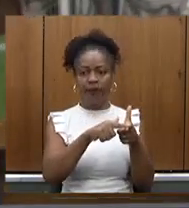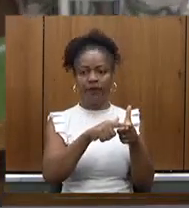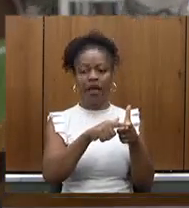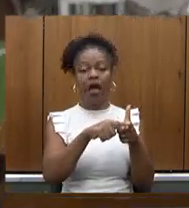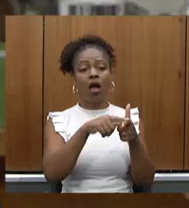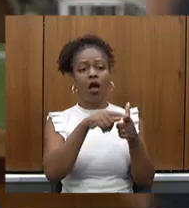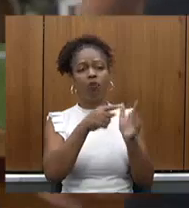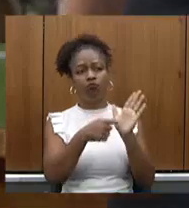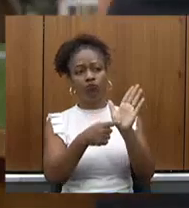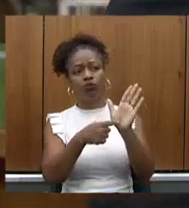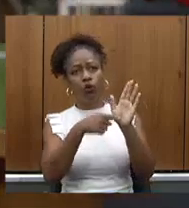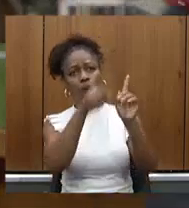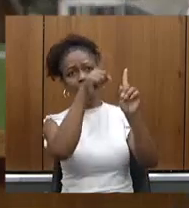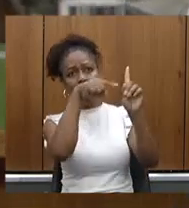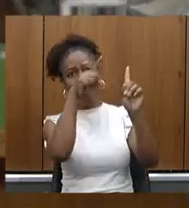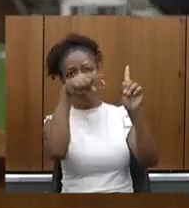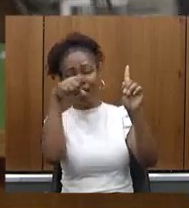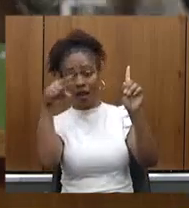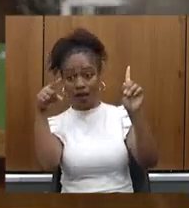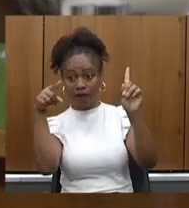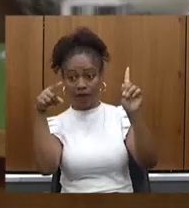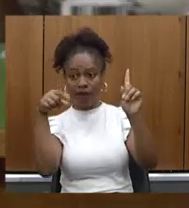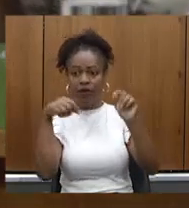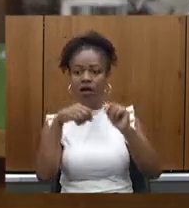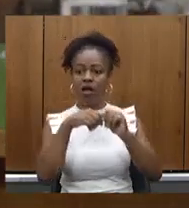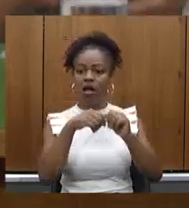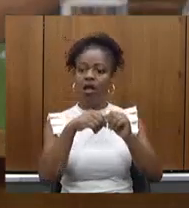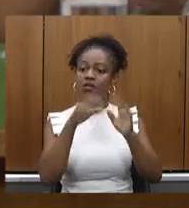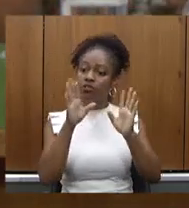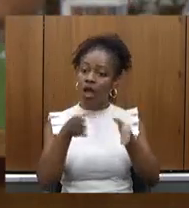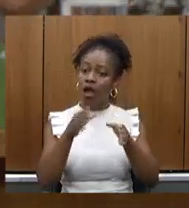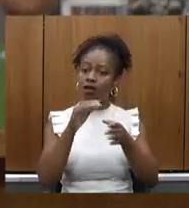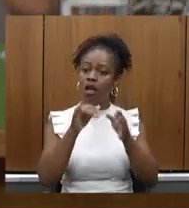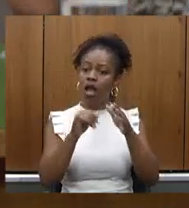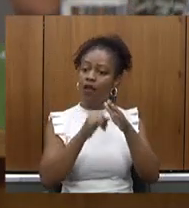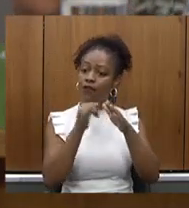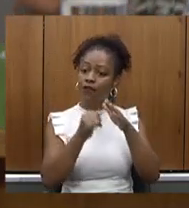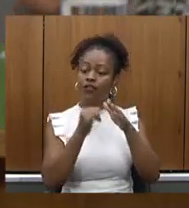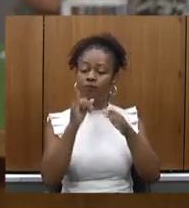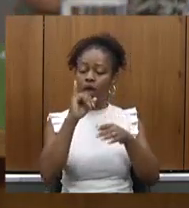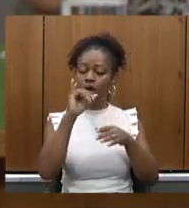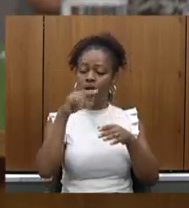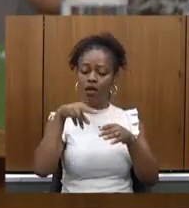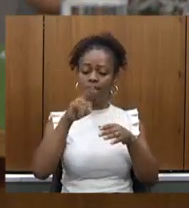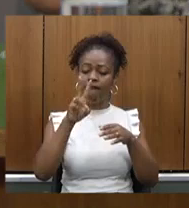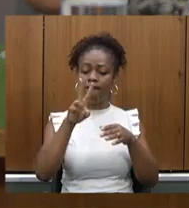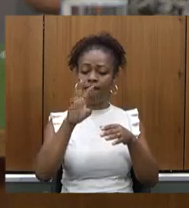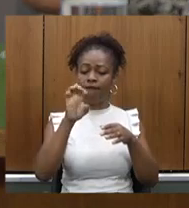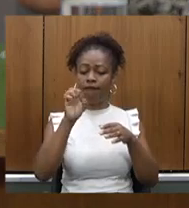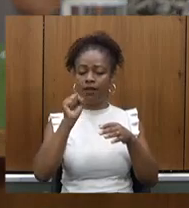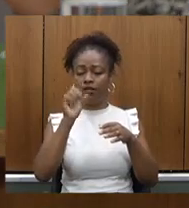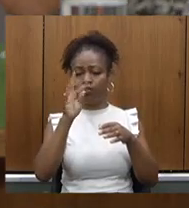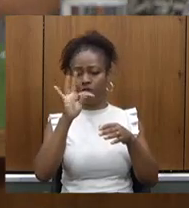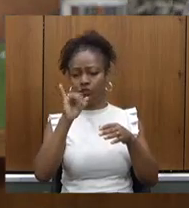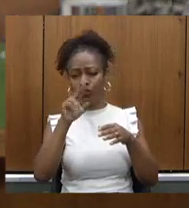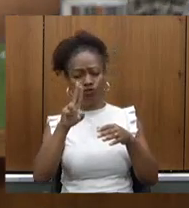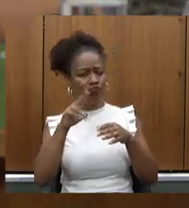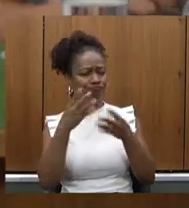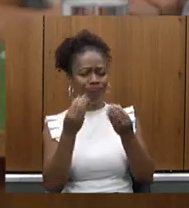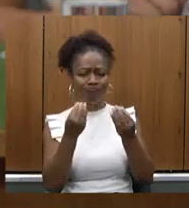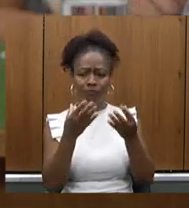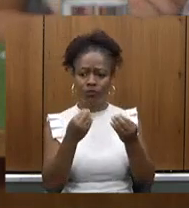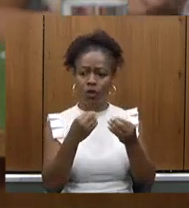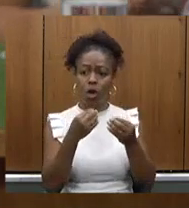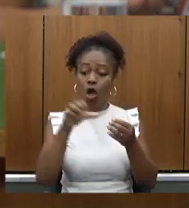gráfico nunca se investiu tanto em saúde pública do estado isso eu posso falar com tranquilidade nós passamos de